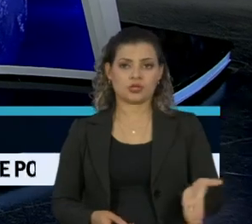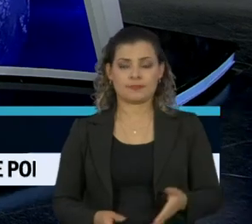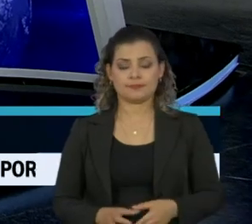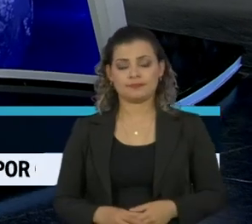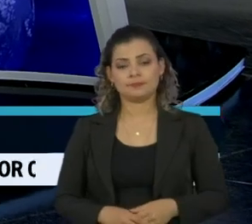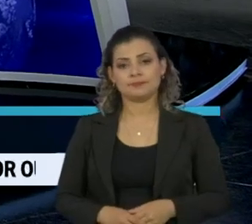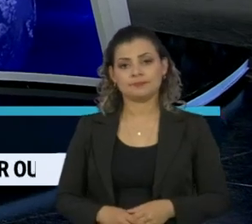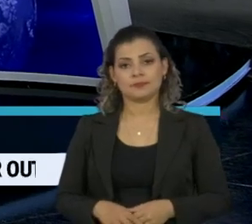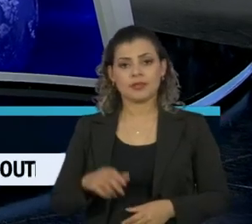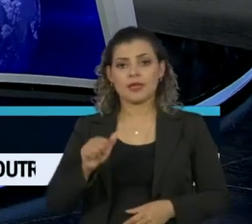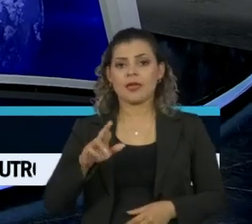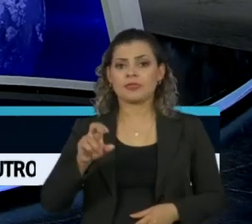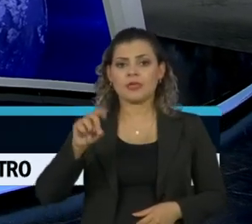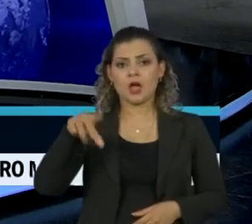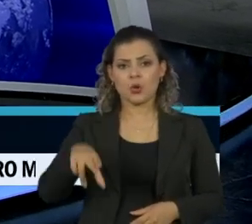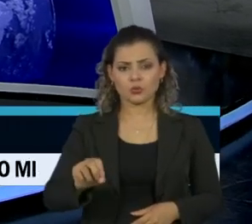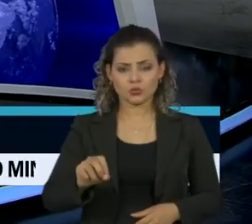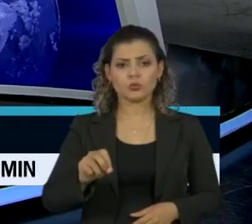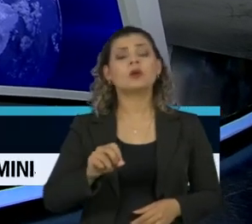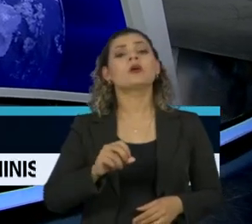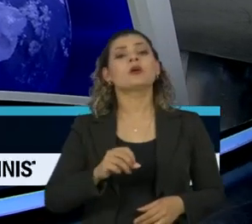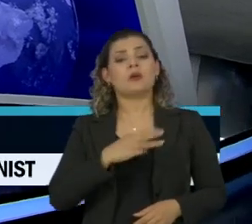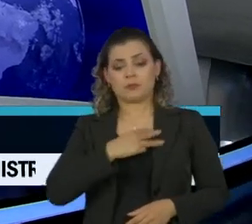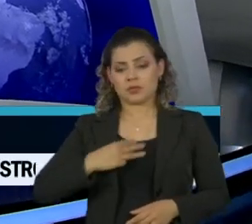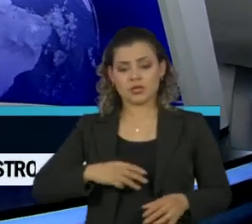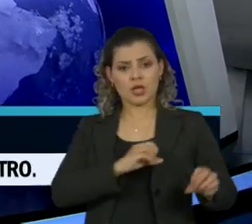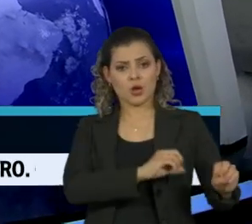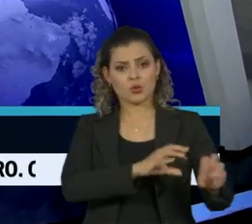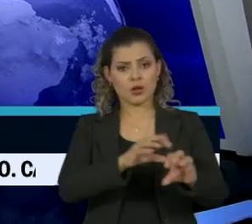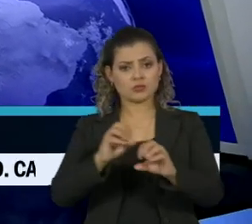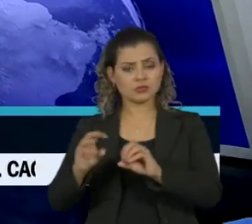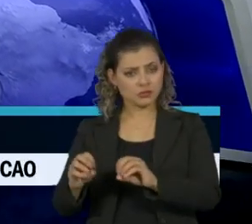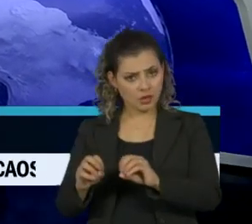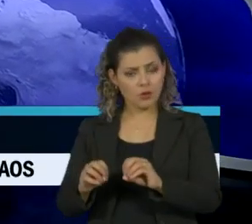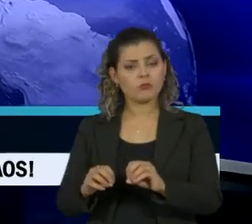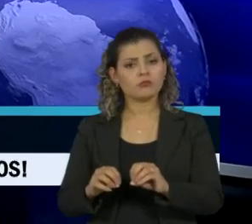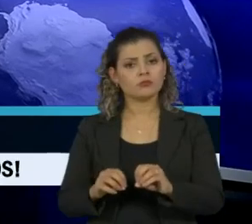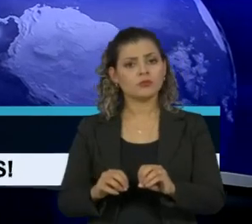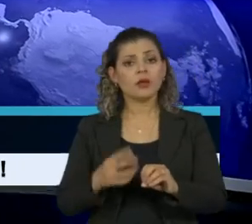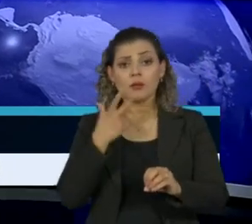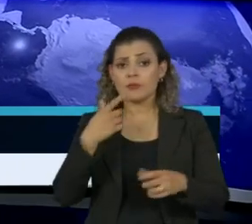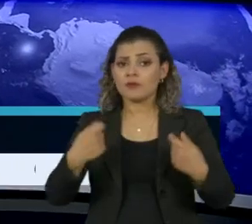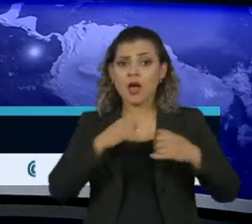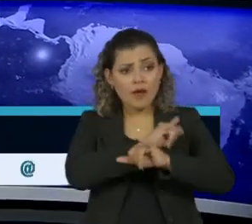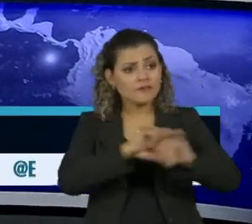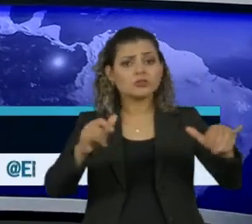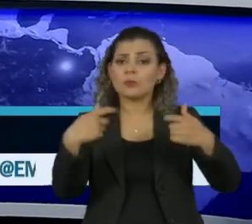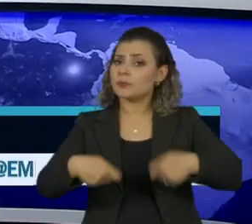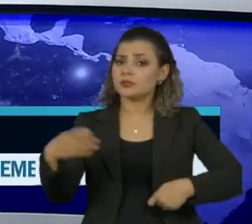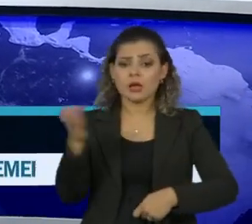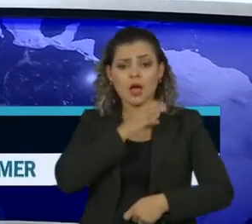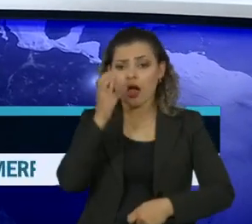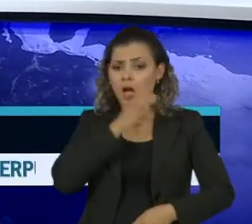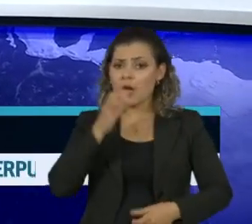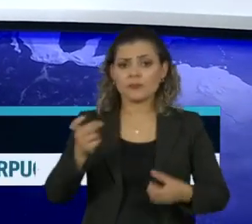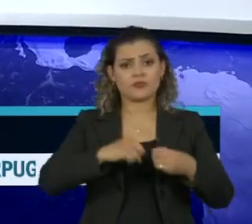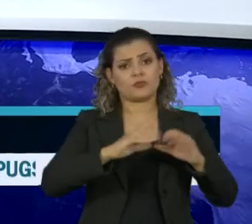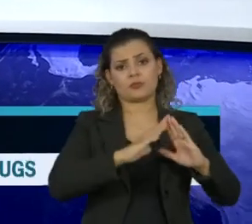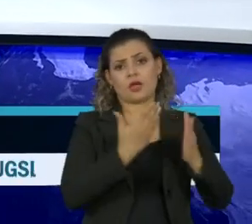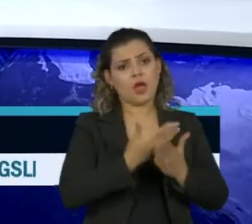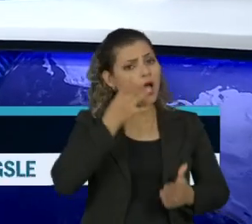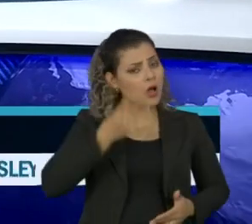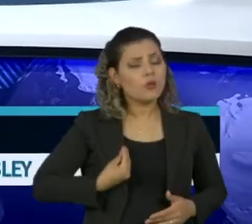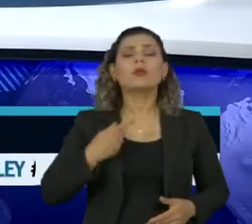Doutor Arnaldo, o ministro da Educação, Milton Ribeiro, disse hoje que é preciso agilizar esse retorno às aulas presenciais, que existem